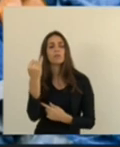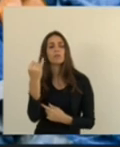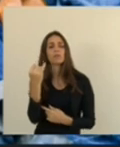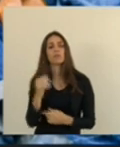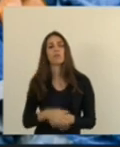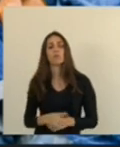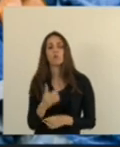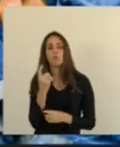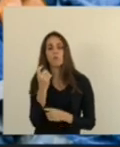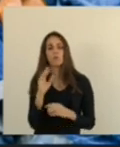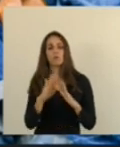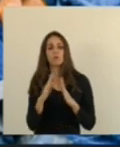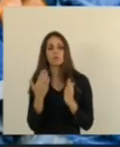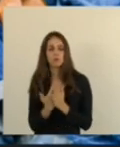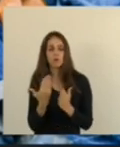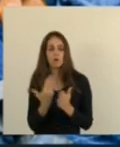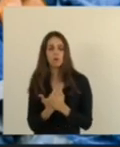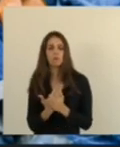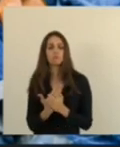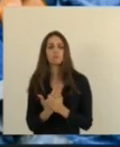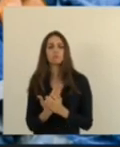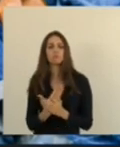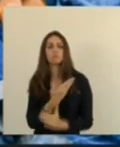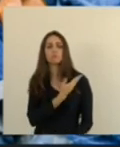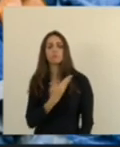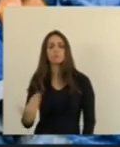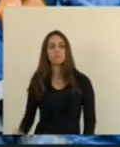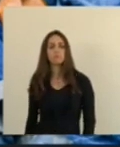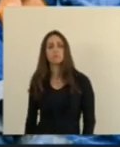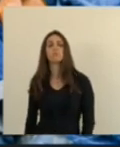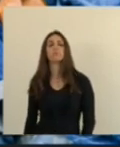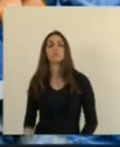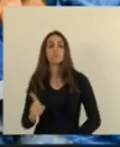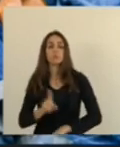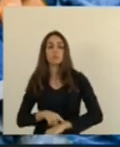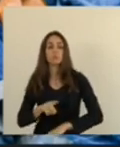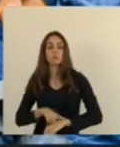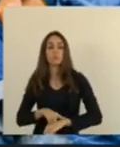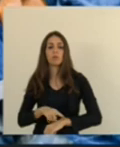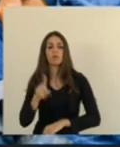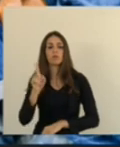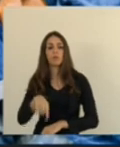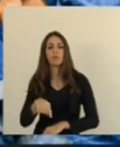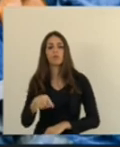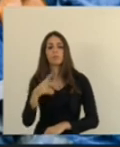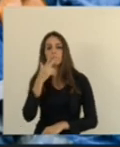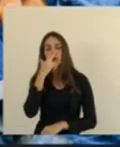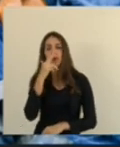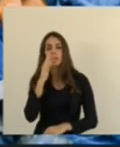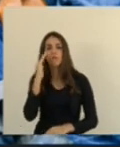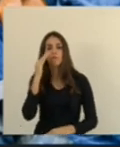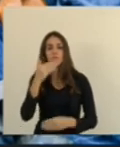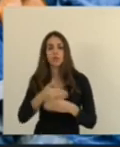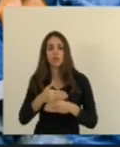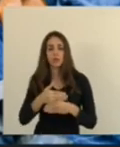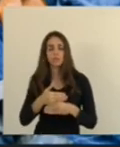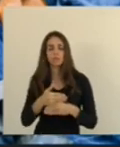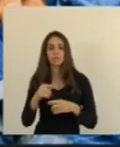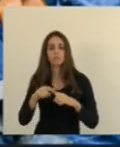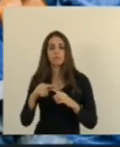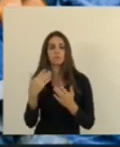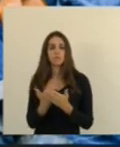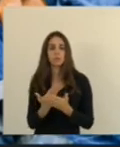uma única escola da rede pública estadual e que no momento se encontra interditada a escola